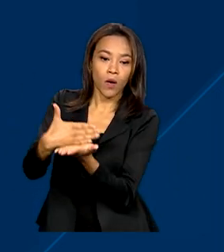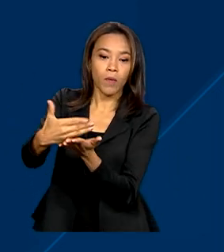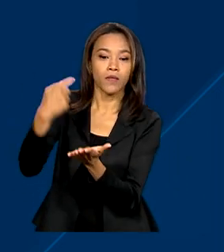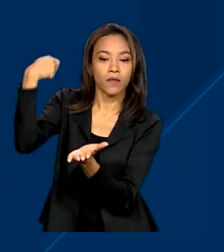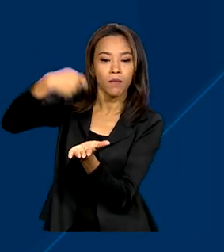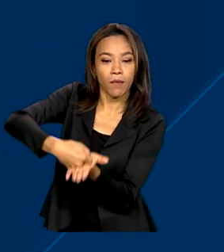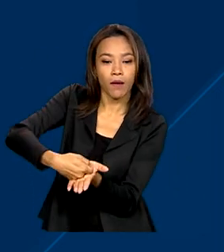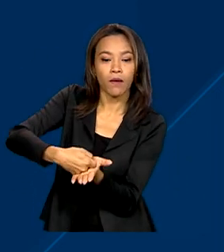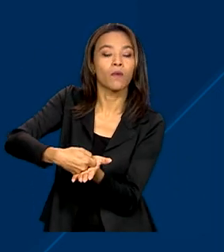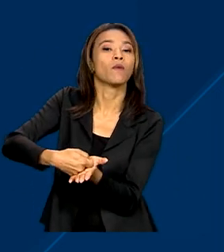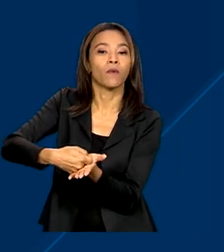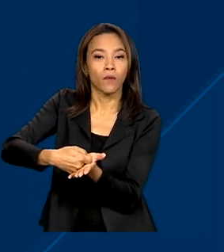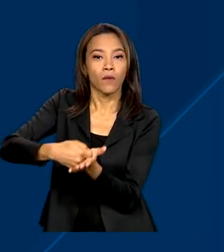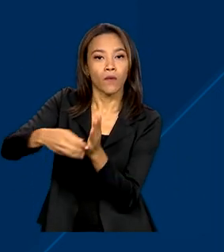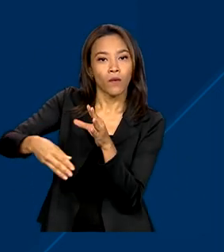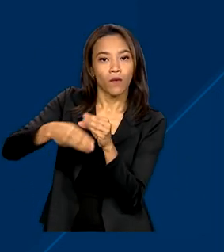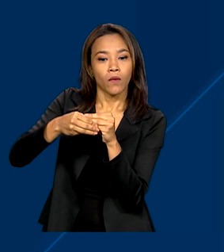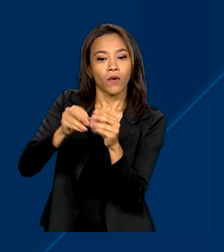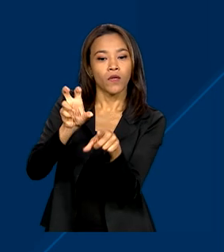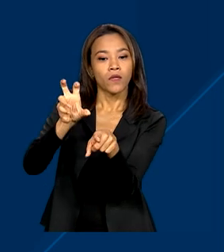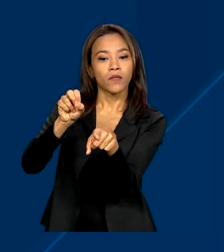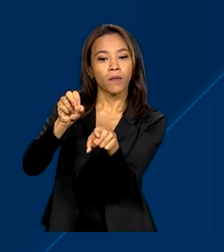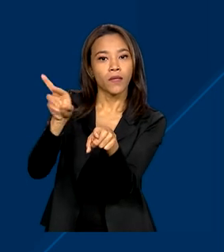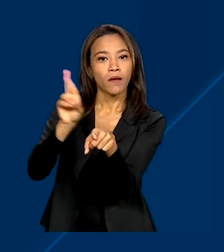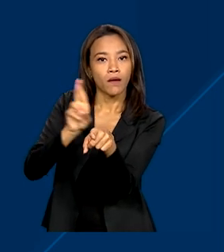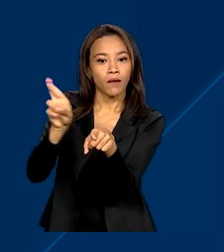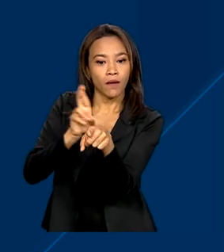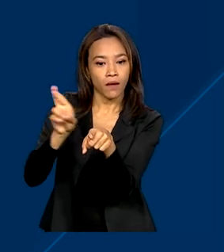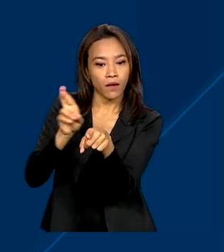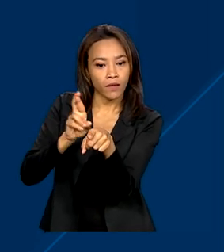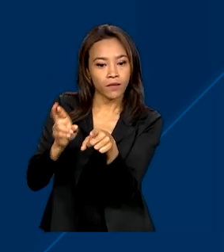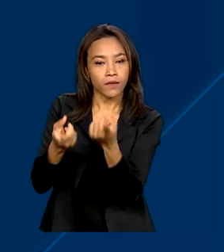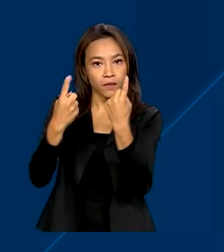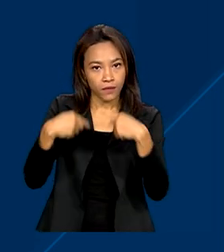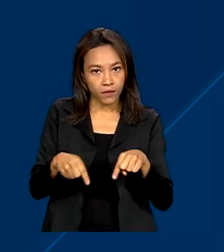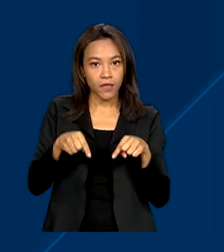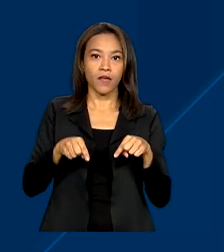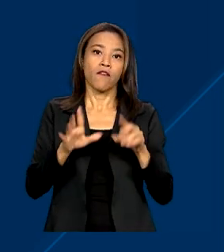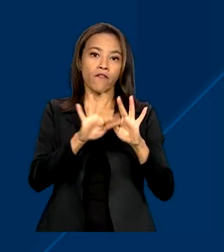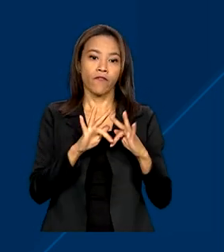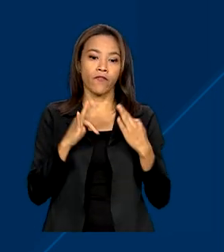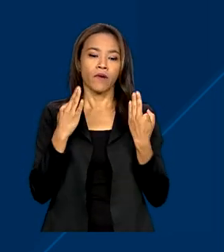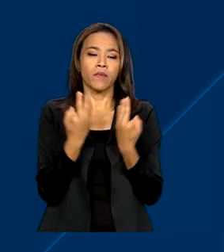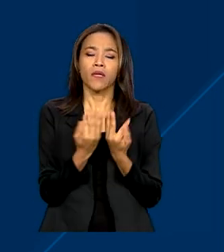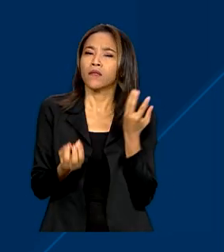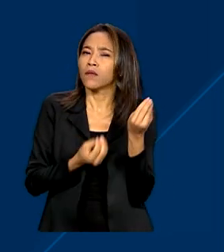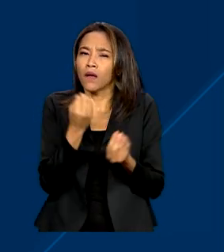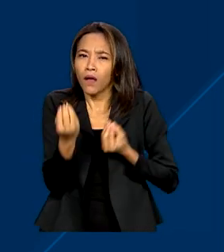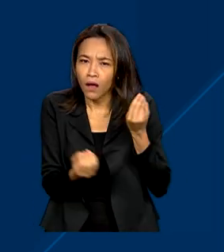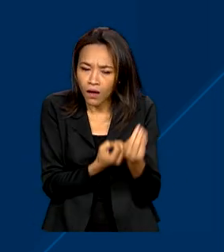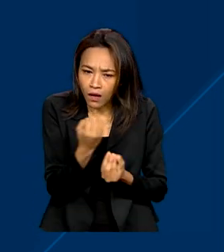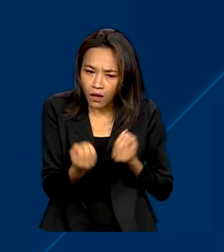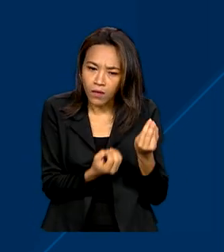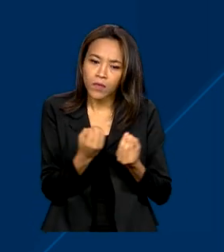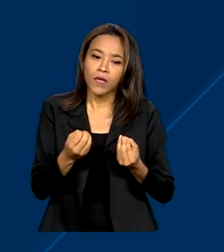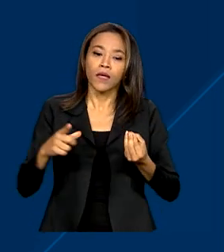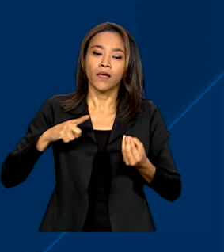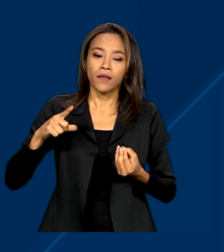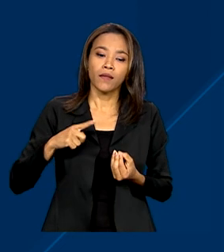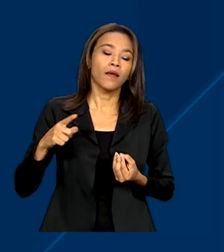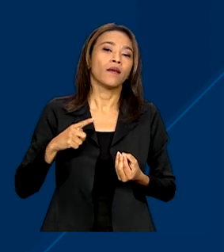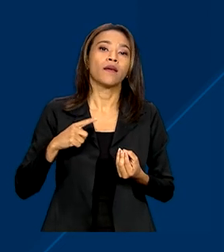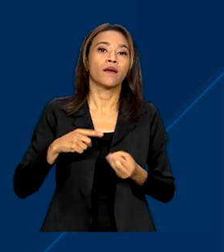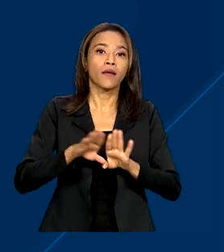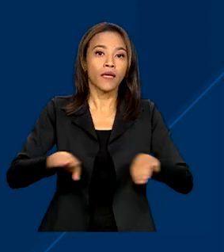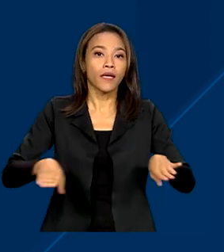variável familiar de R$ 50, para as famílias, divididas da seguinte forma, com crianças de